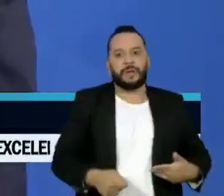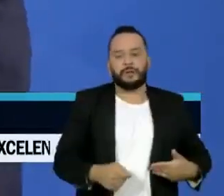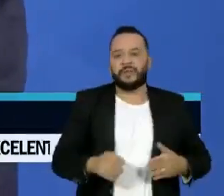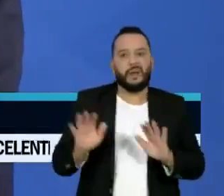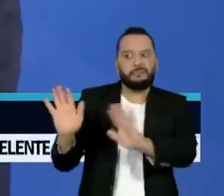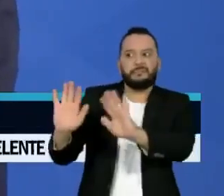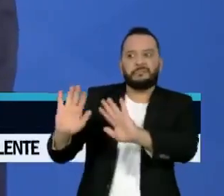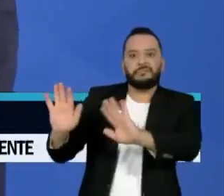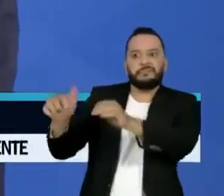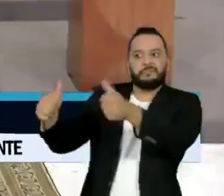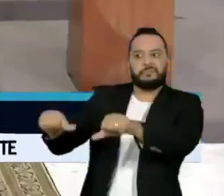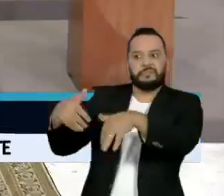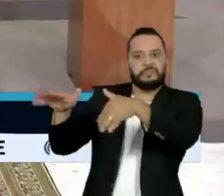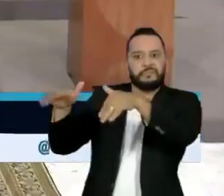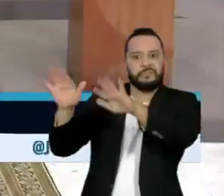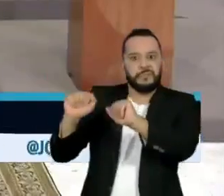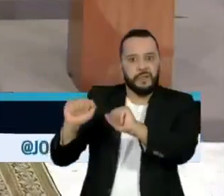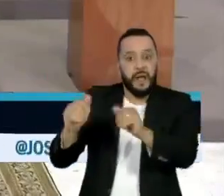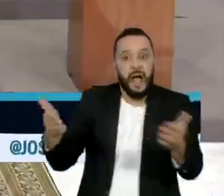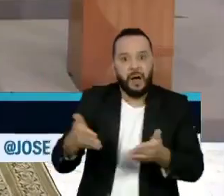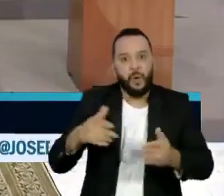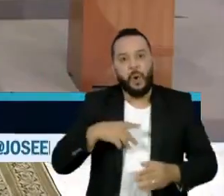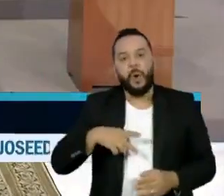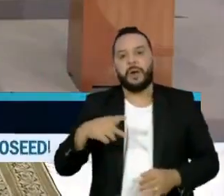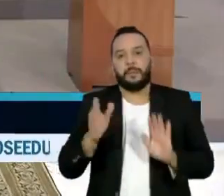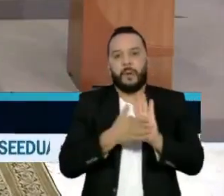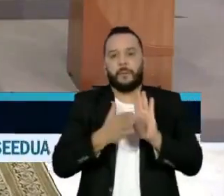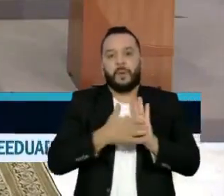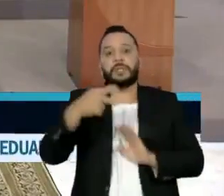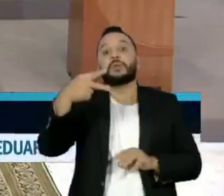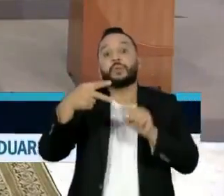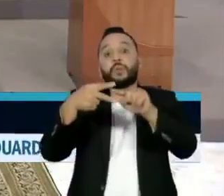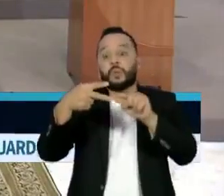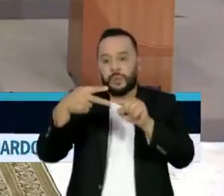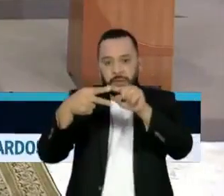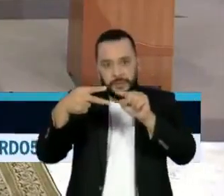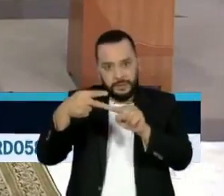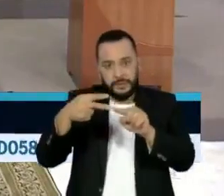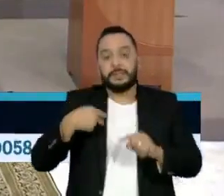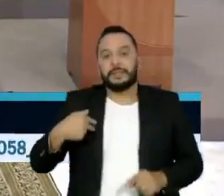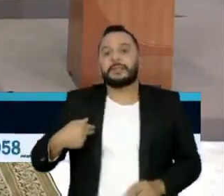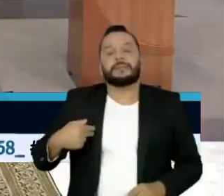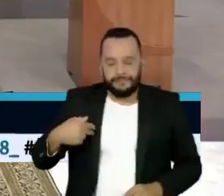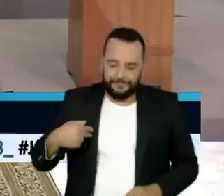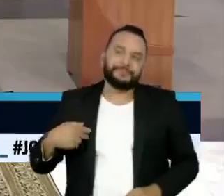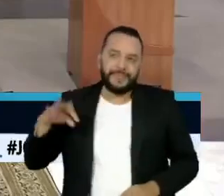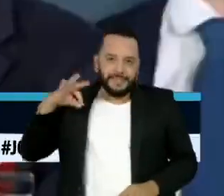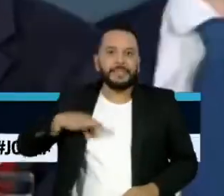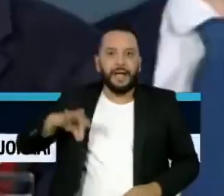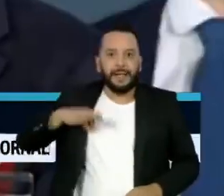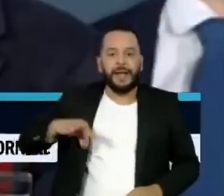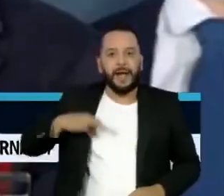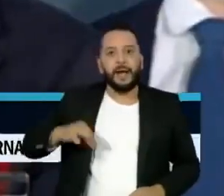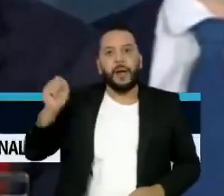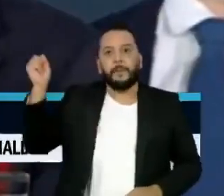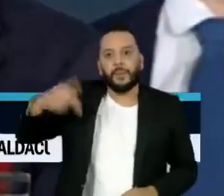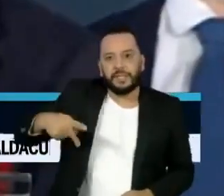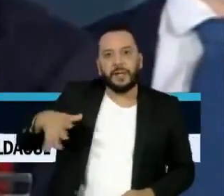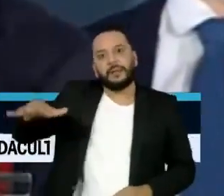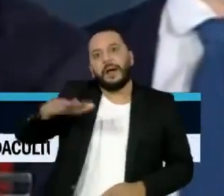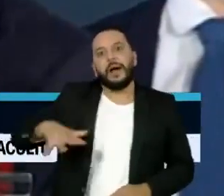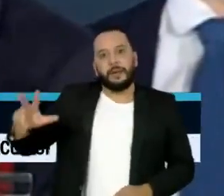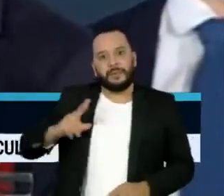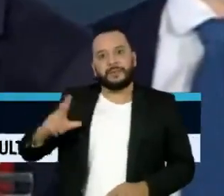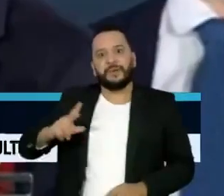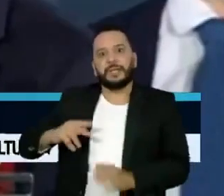propostas estão em estudo no Ministério da Fazenda. Reduzir o salário dos aposentados do setor privado, suspendendo